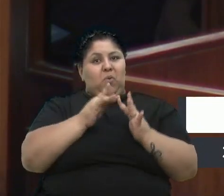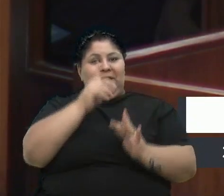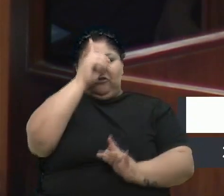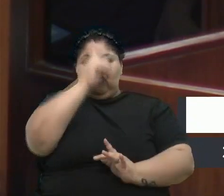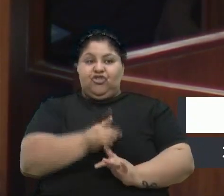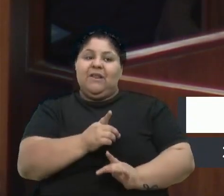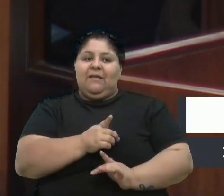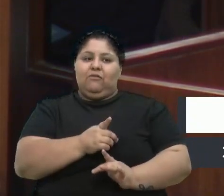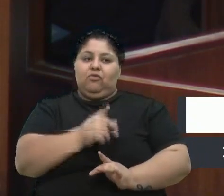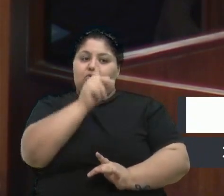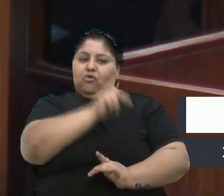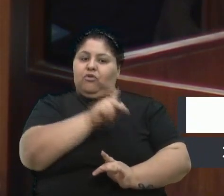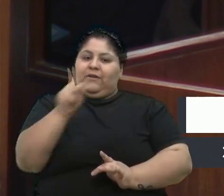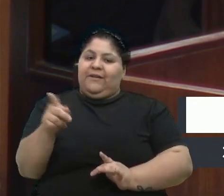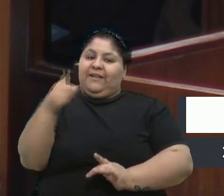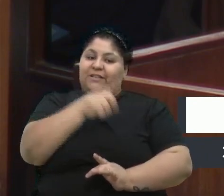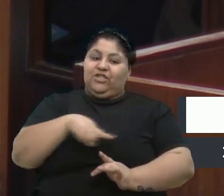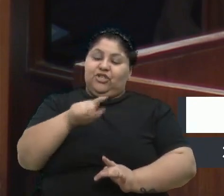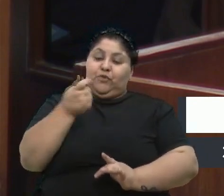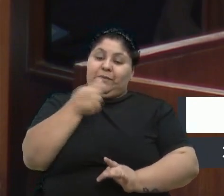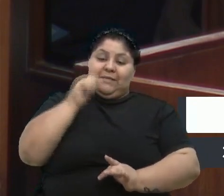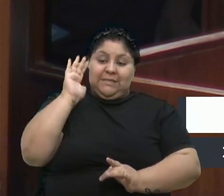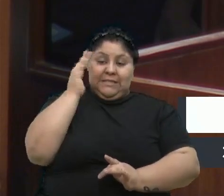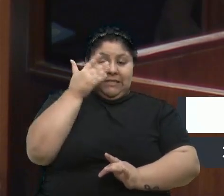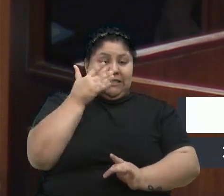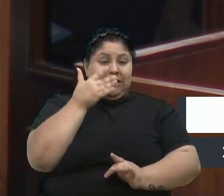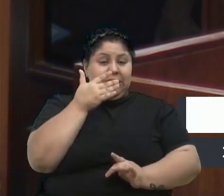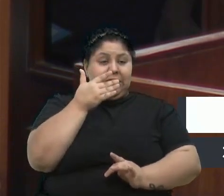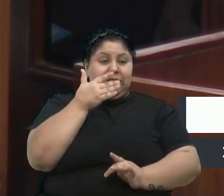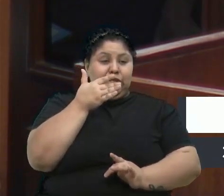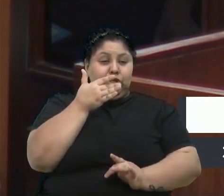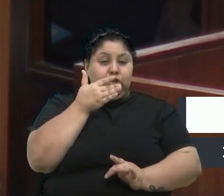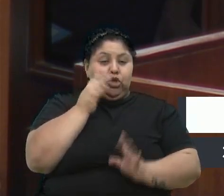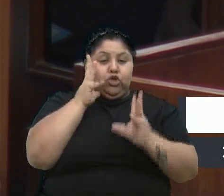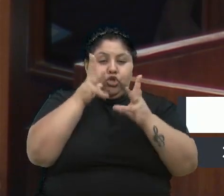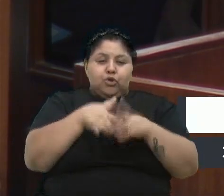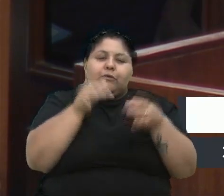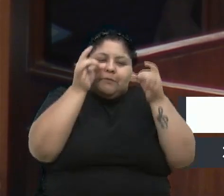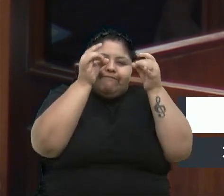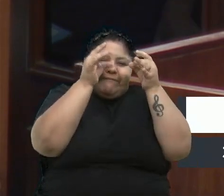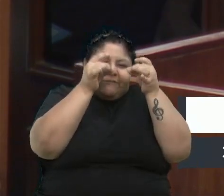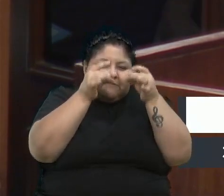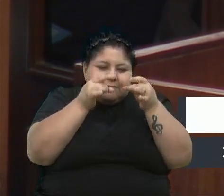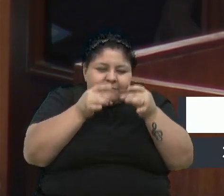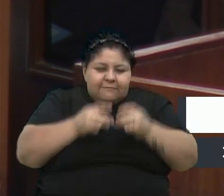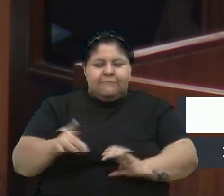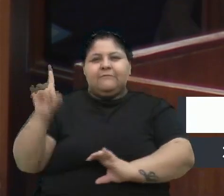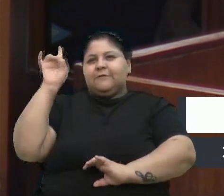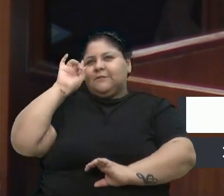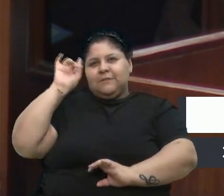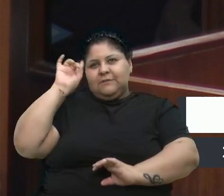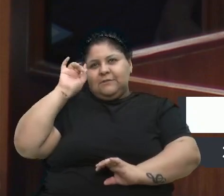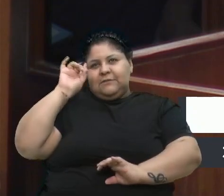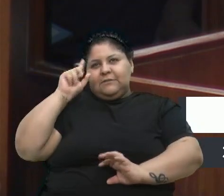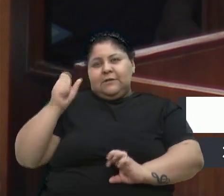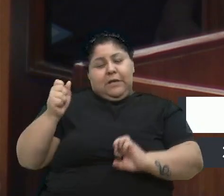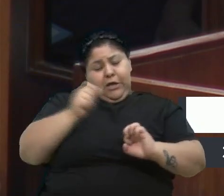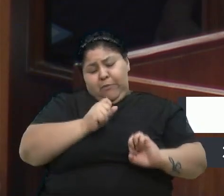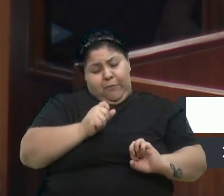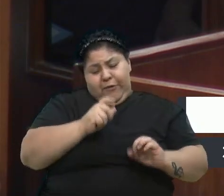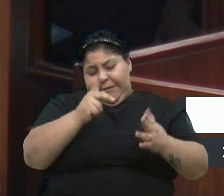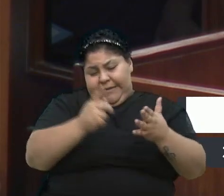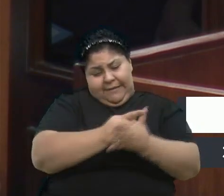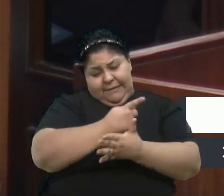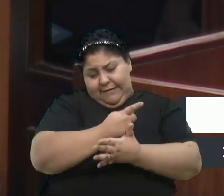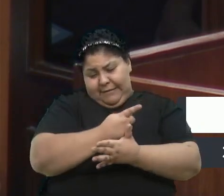professores. A gente precisa resolver todas as mínimas coisas, todos os dias, coisas que acabam não dando tão certo quanto a gente gostaria.